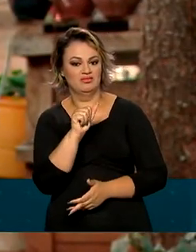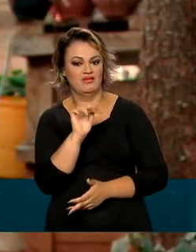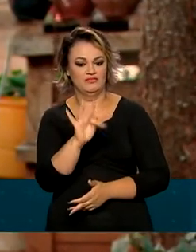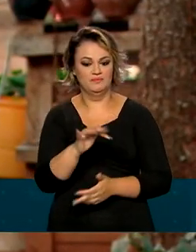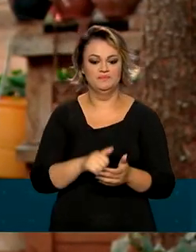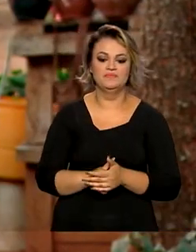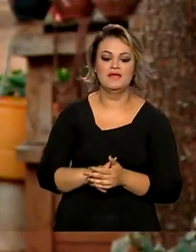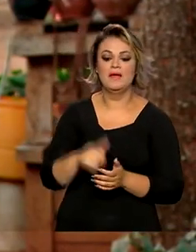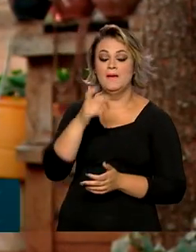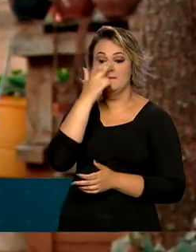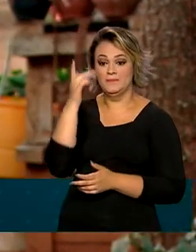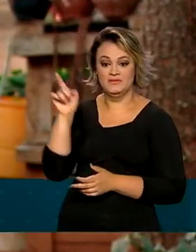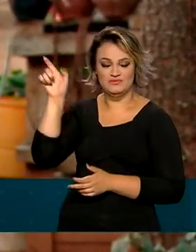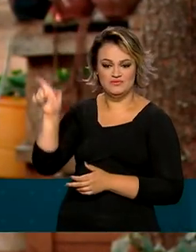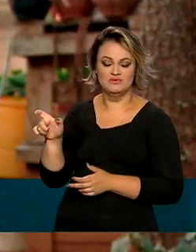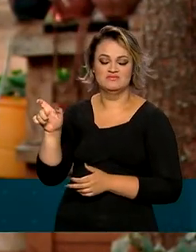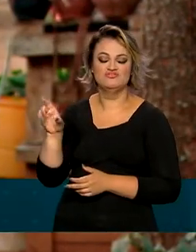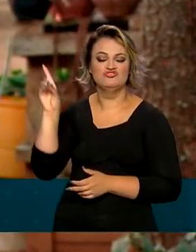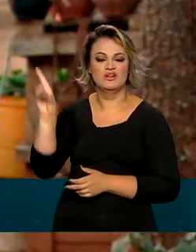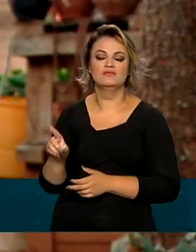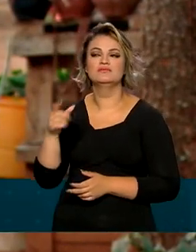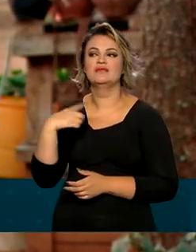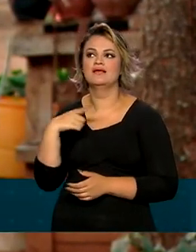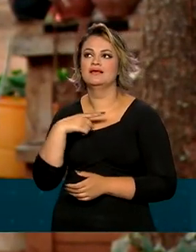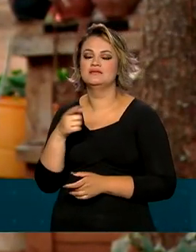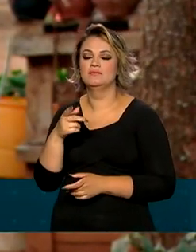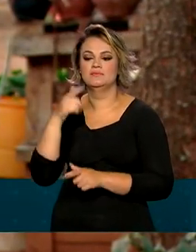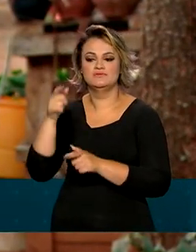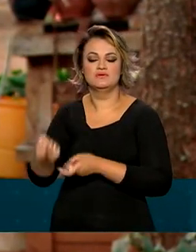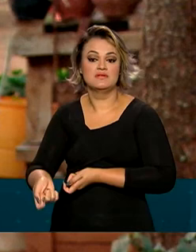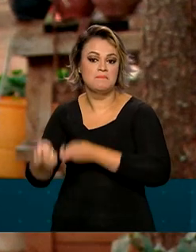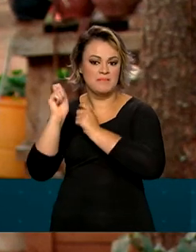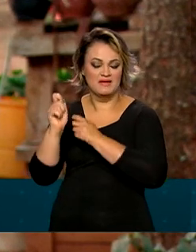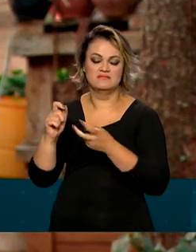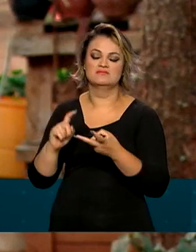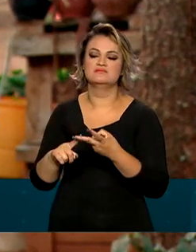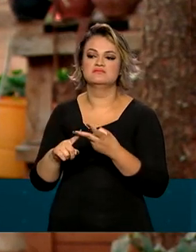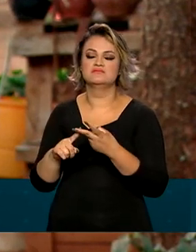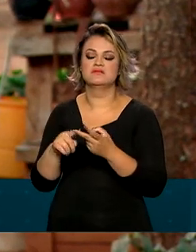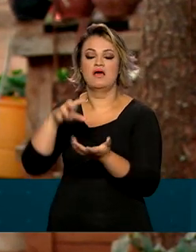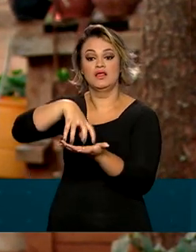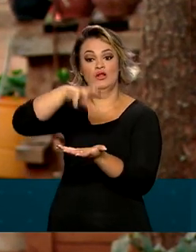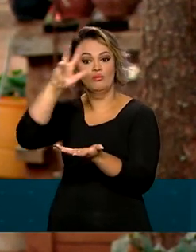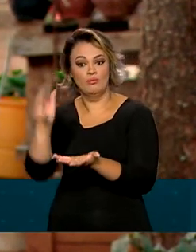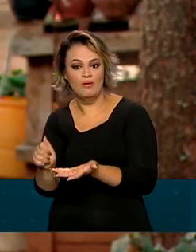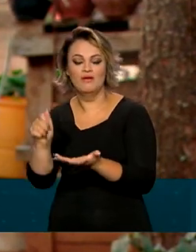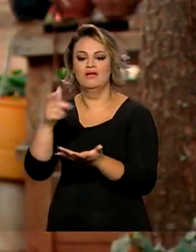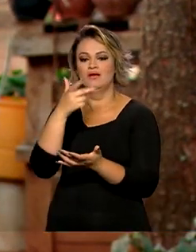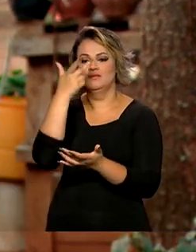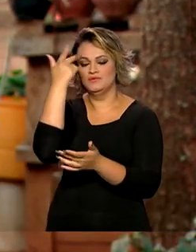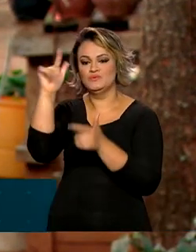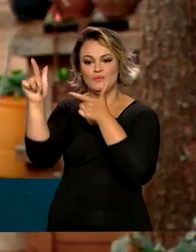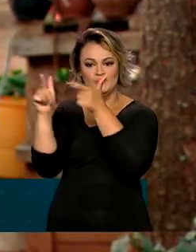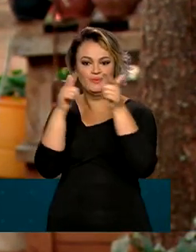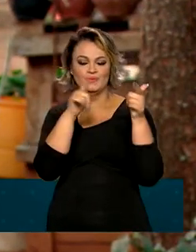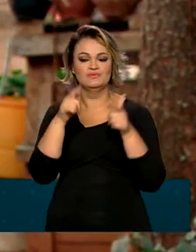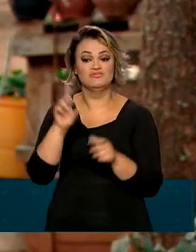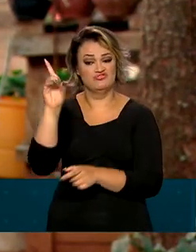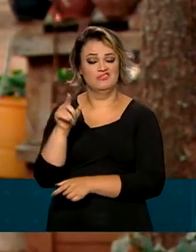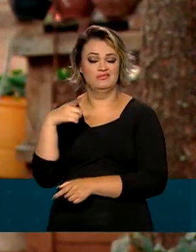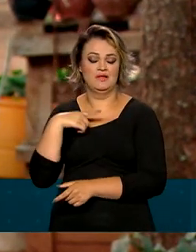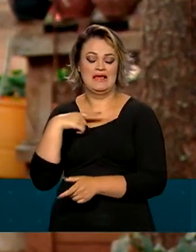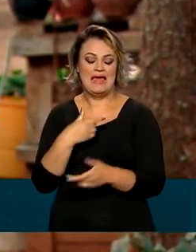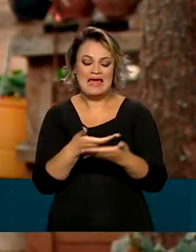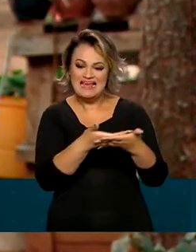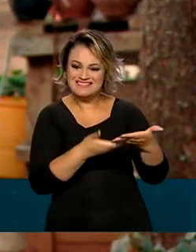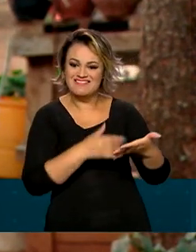beneficiários da DAP pescadores, artesanais, extrativistas e quilombolas, por exemplo. A declaração funciona